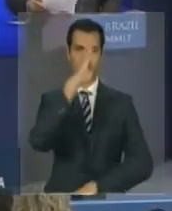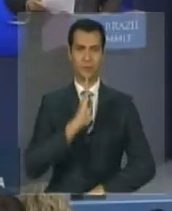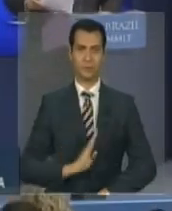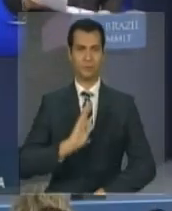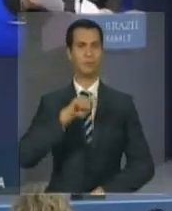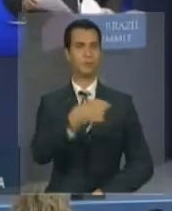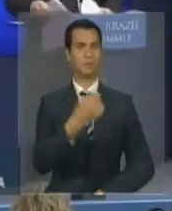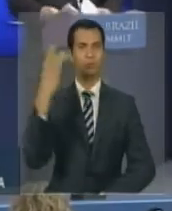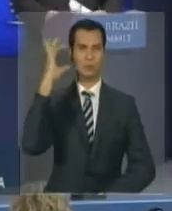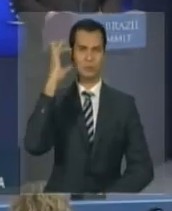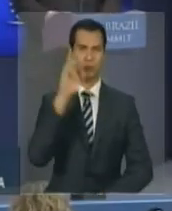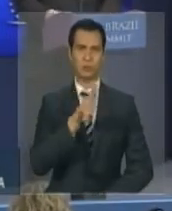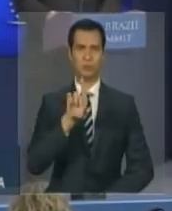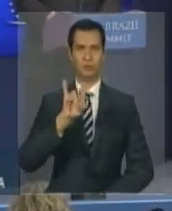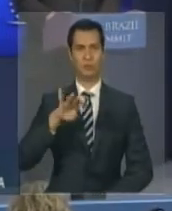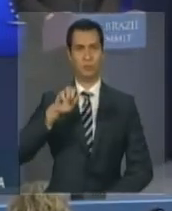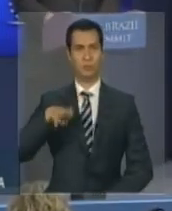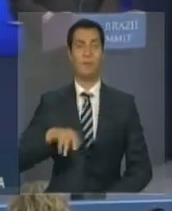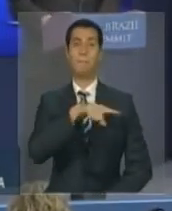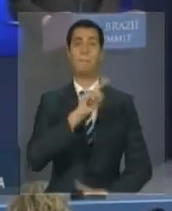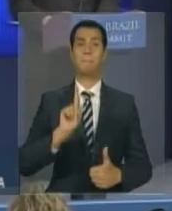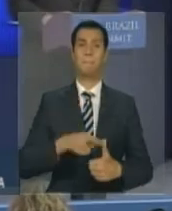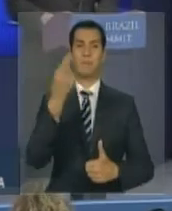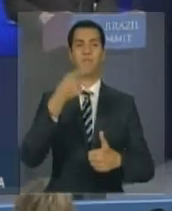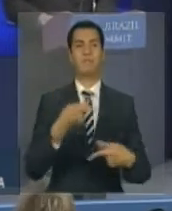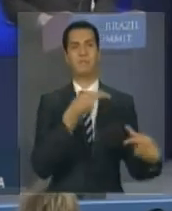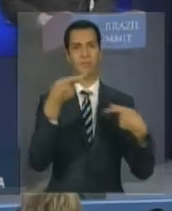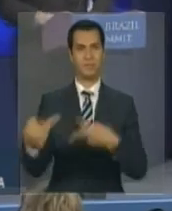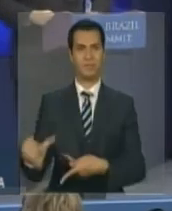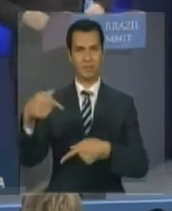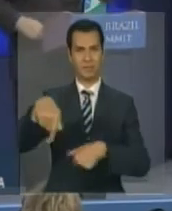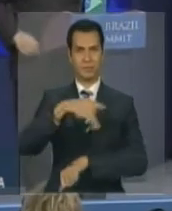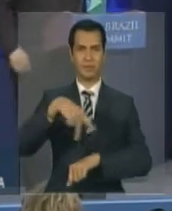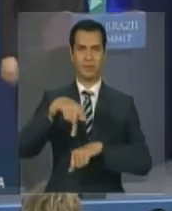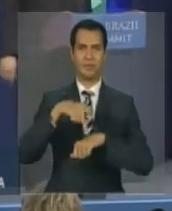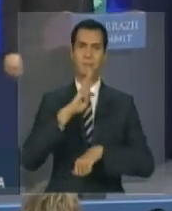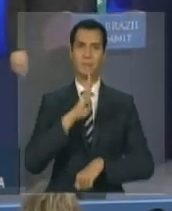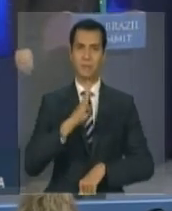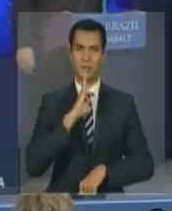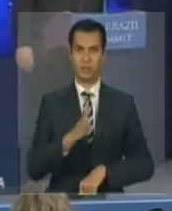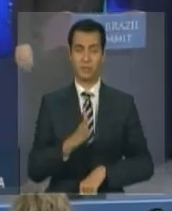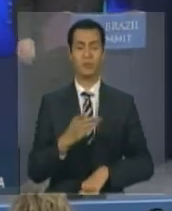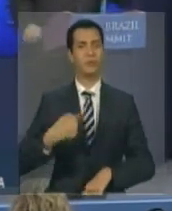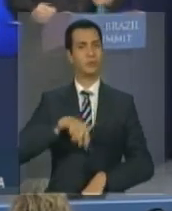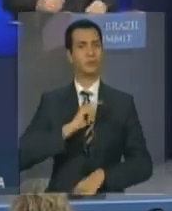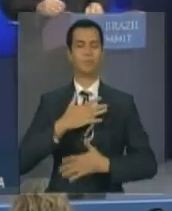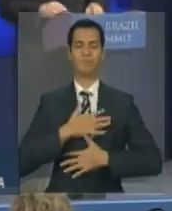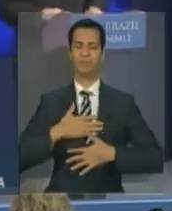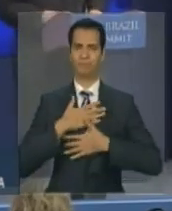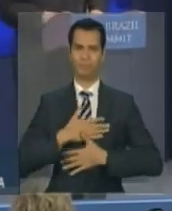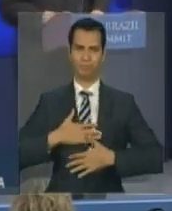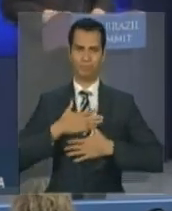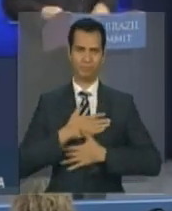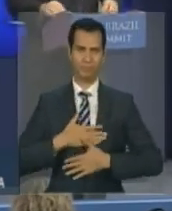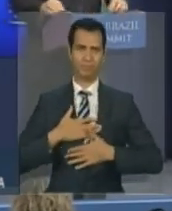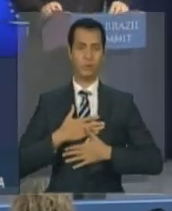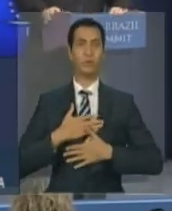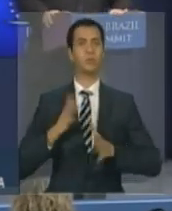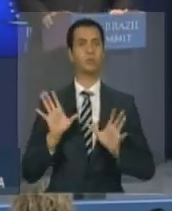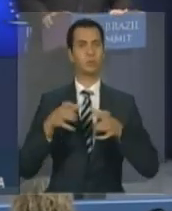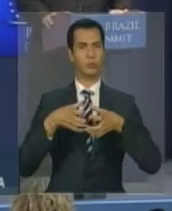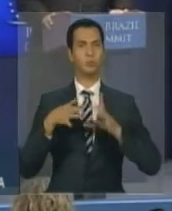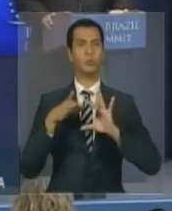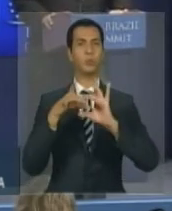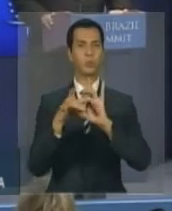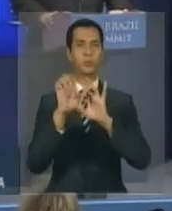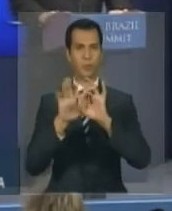sua primeira visita à Bruxelas. Senhora presidenta, é uma grande honra para todos nós. A União Europeia